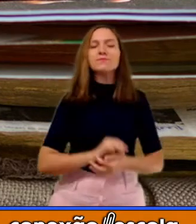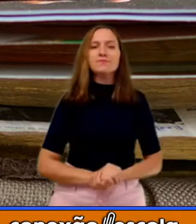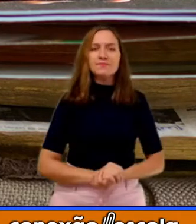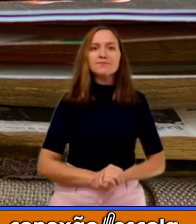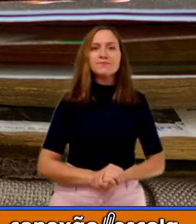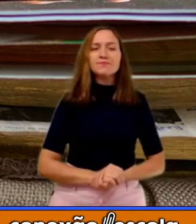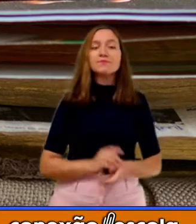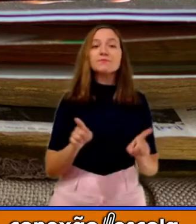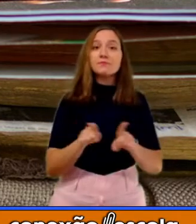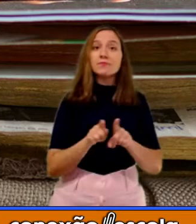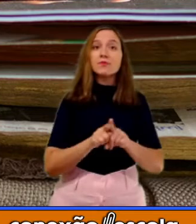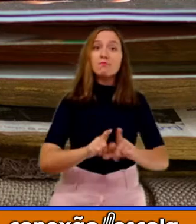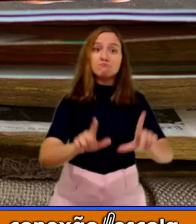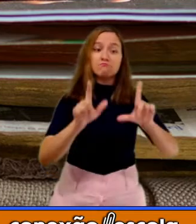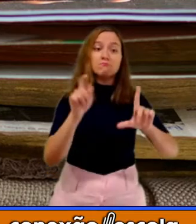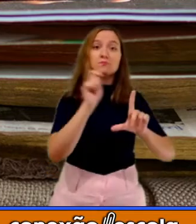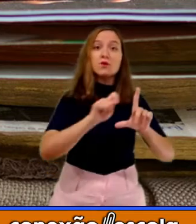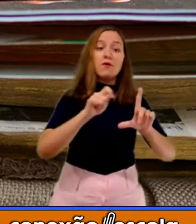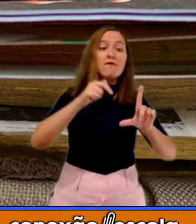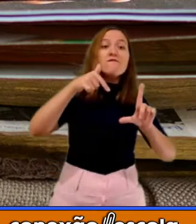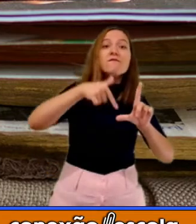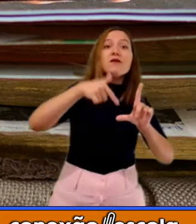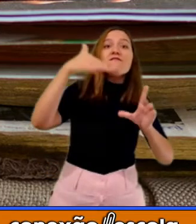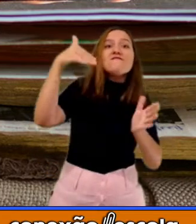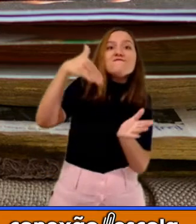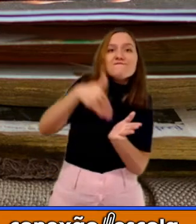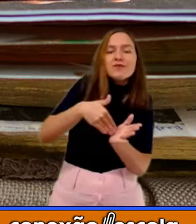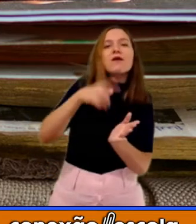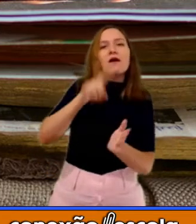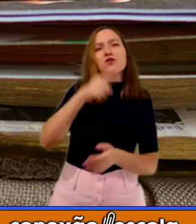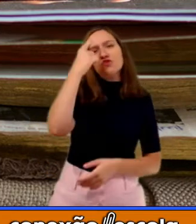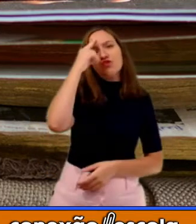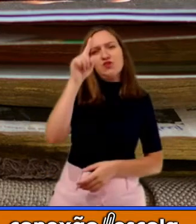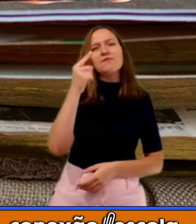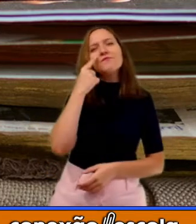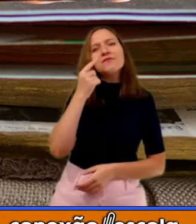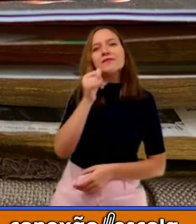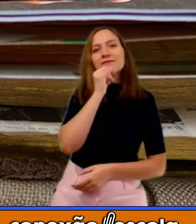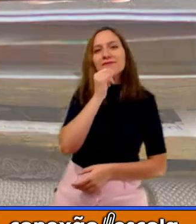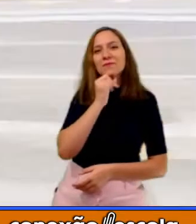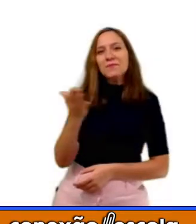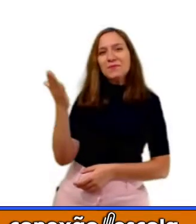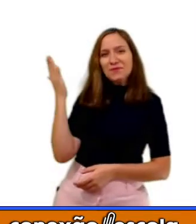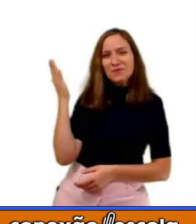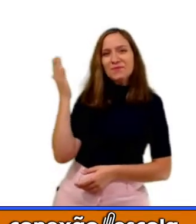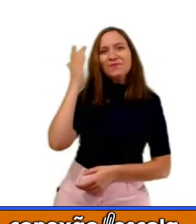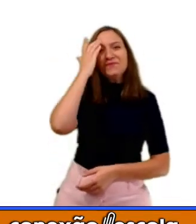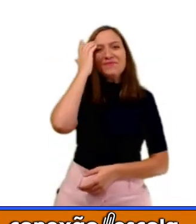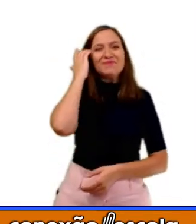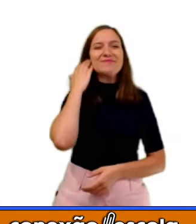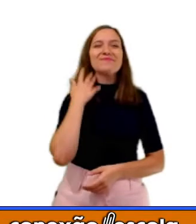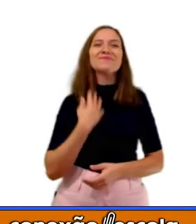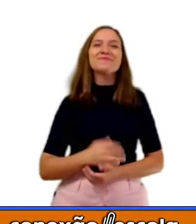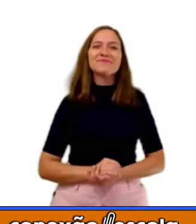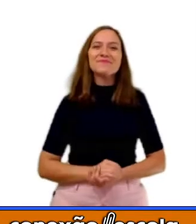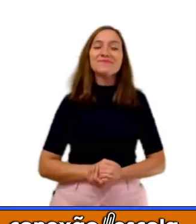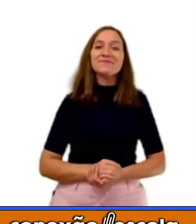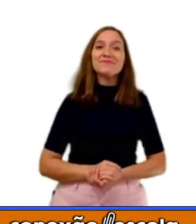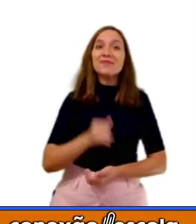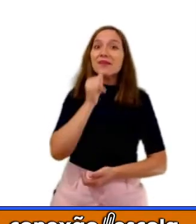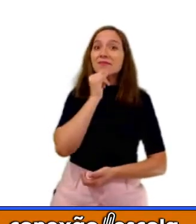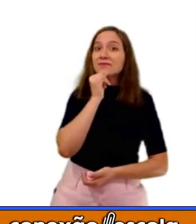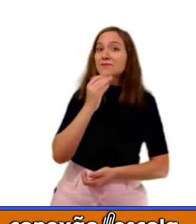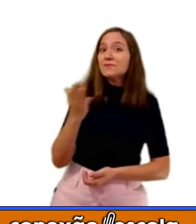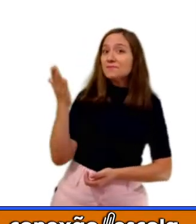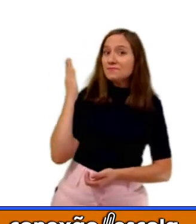termino o bilhete, eu escrevo a data. Vamos lá? Vamos ver esse bilhete? Veja se esse bilhete, ele